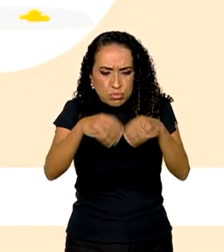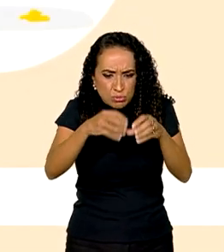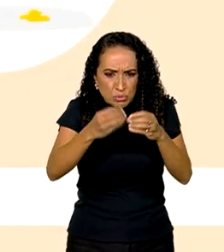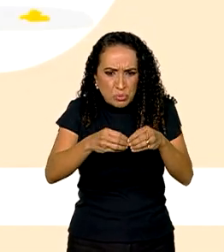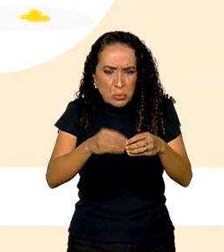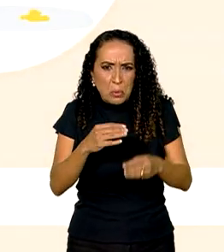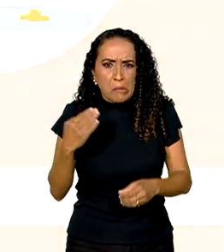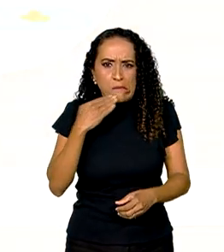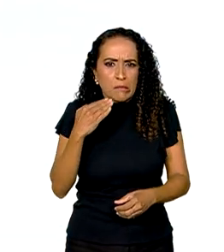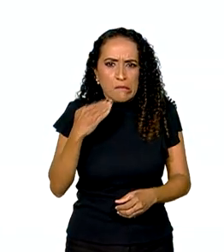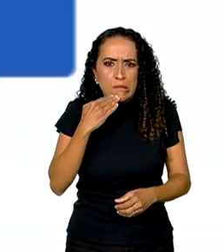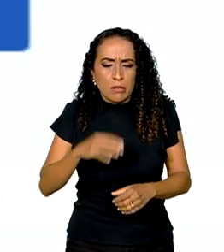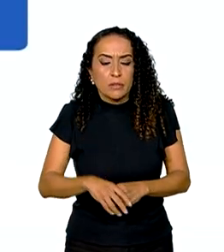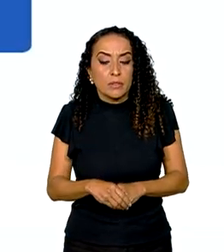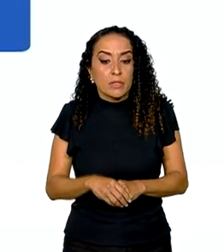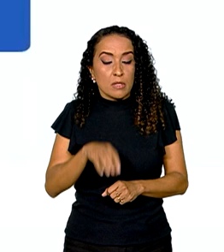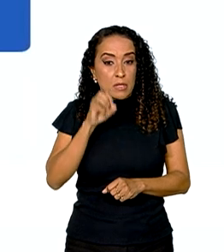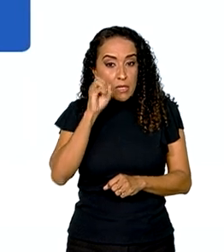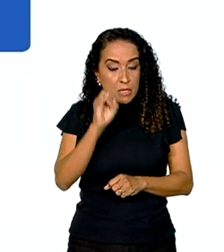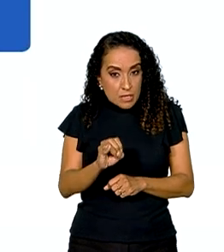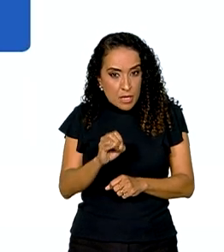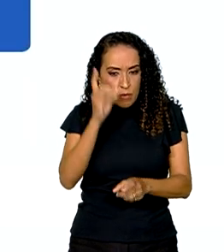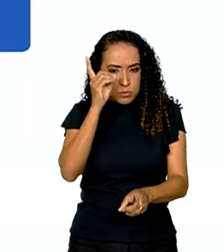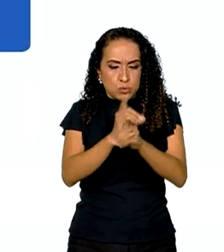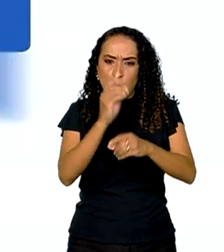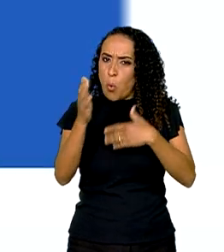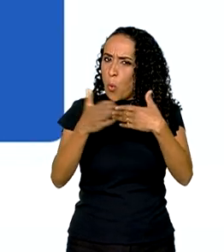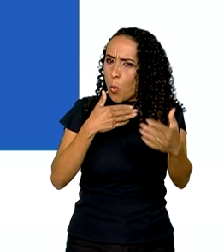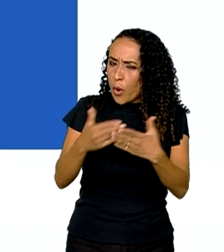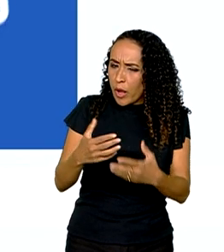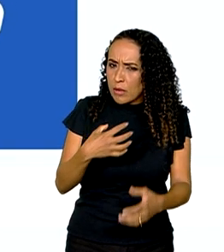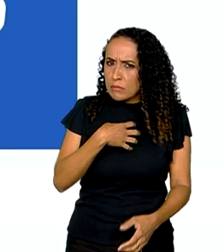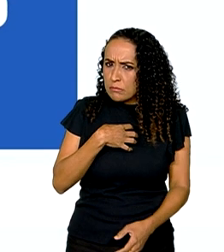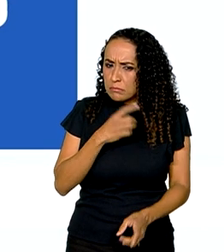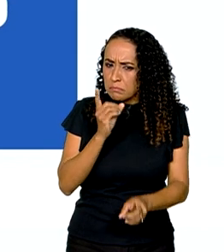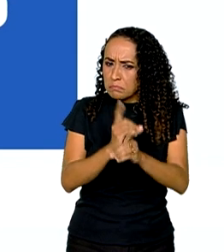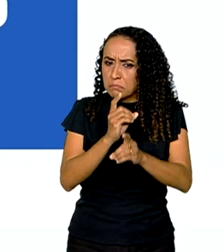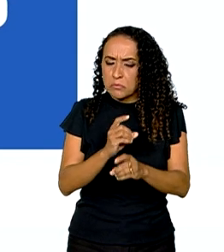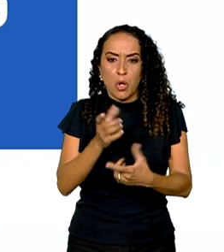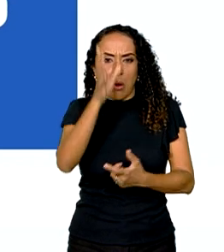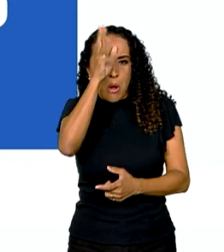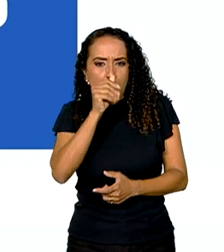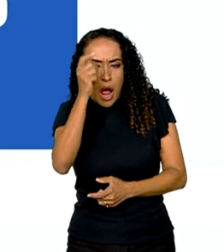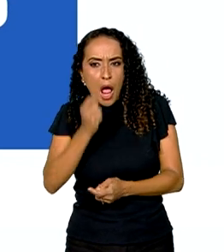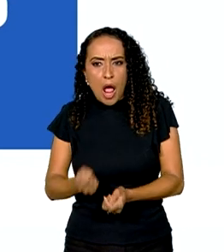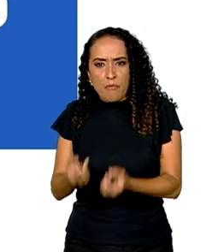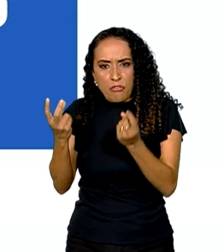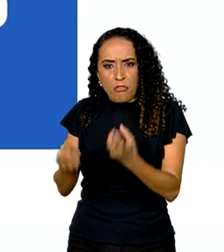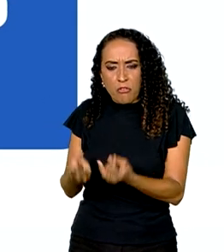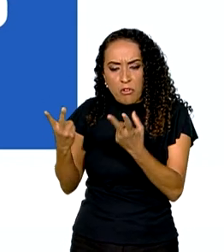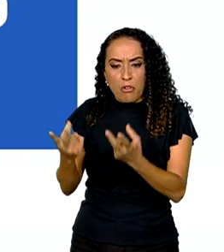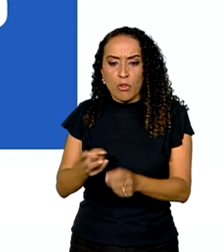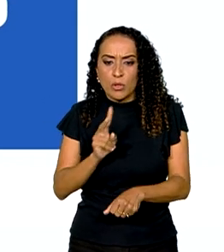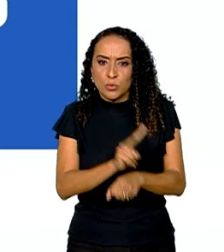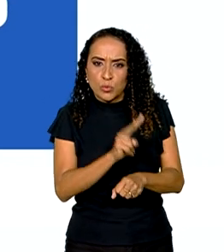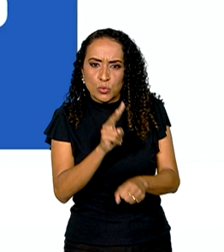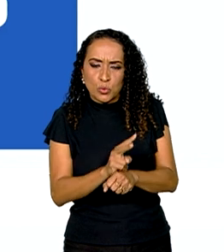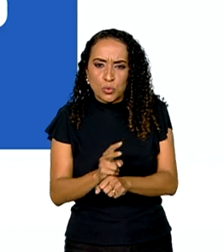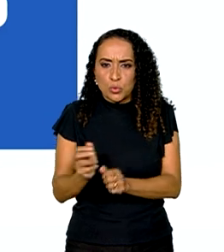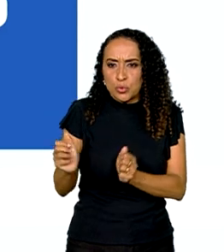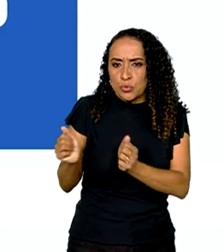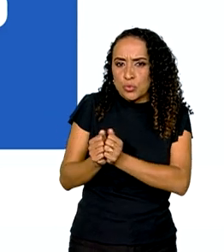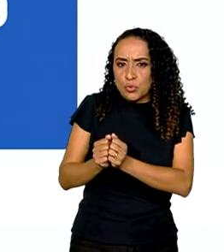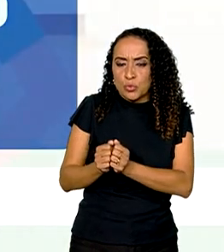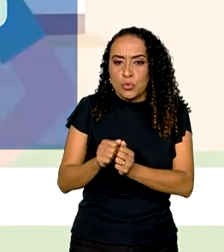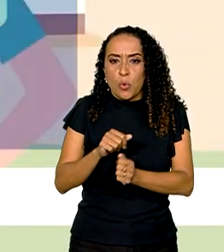mal formados. Caso identifique qualquer suspeita, seja em aves comerciais, de subsistência, de companhia ou